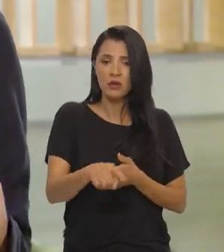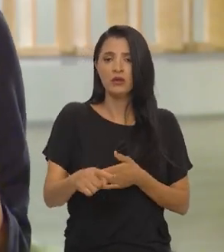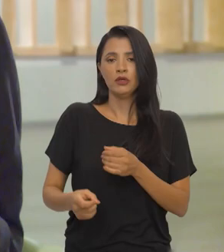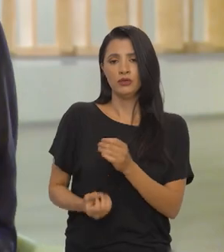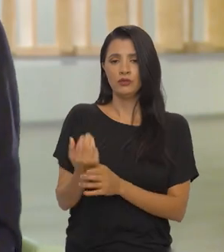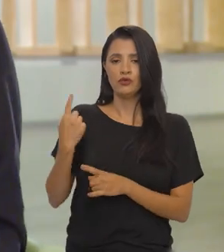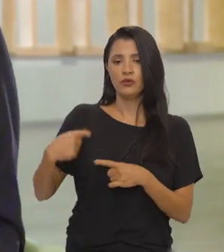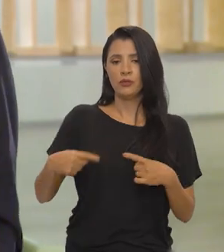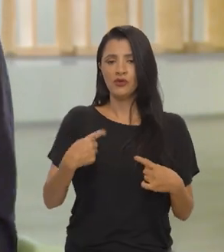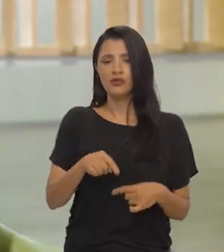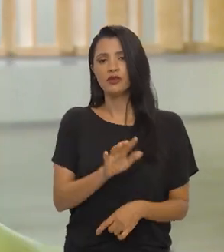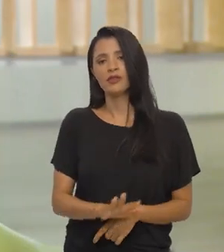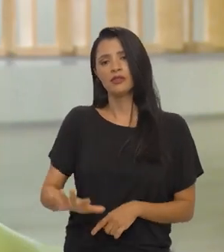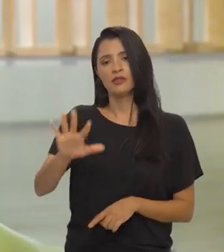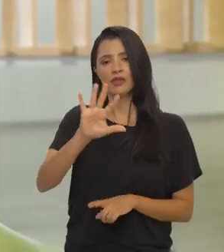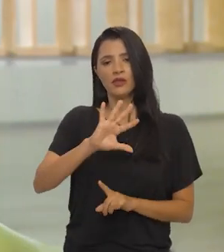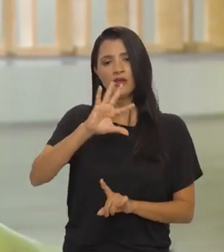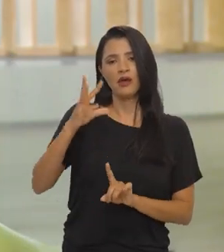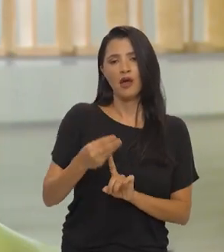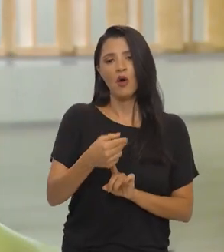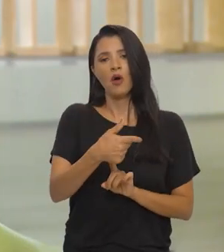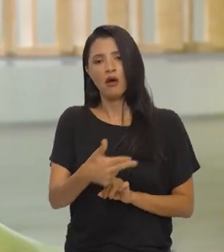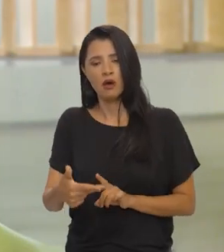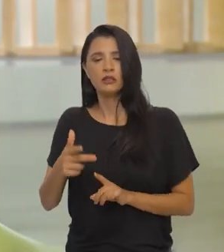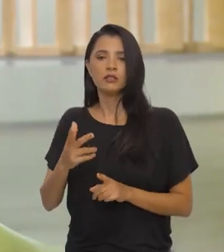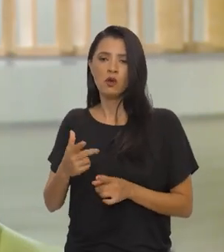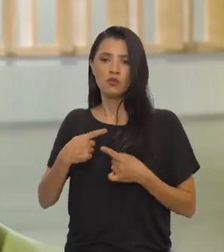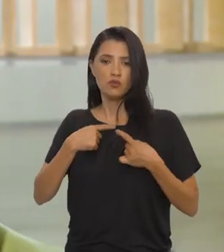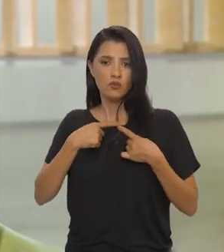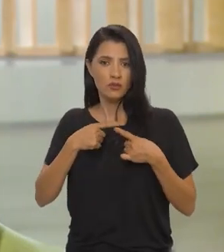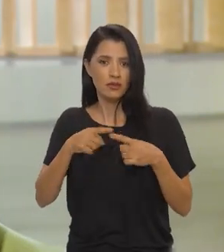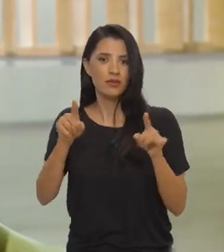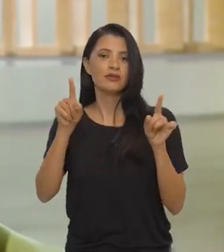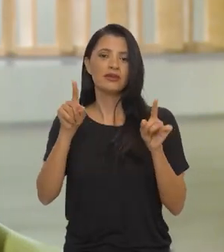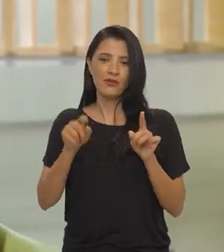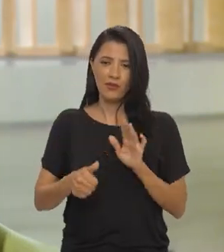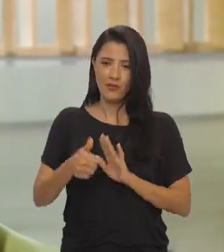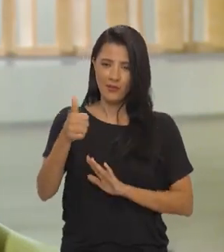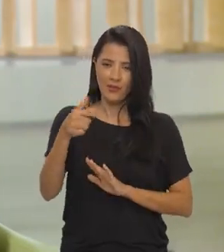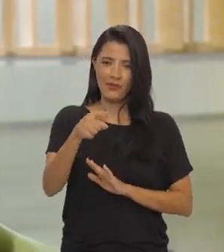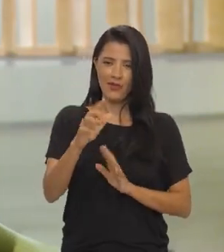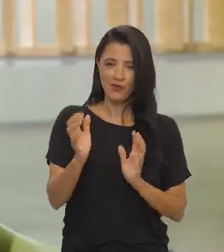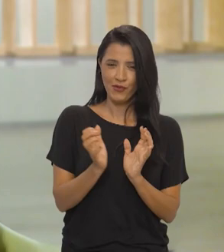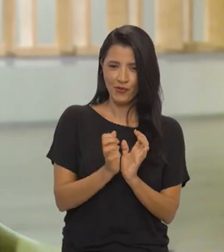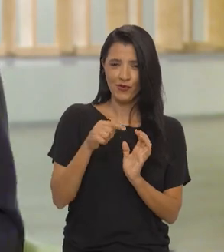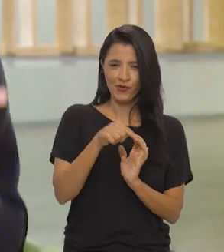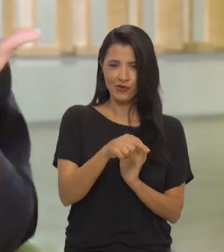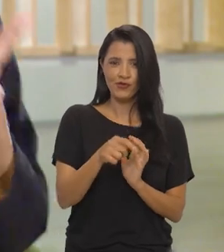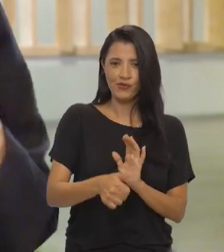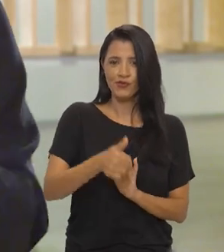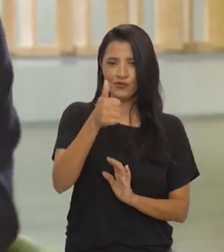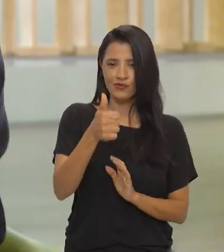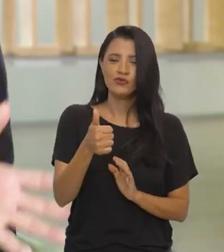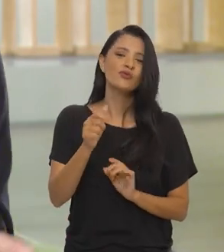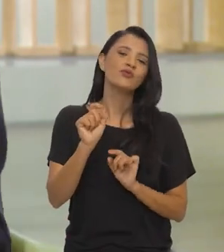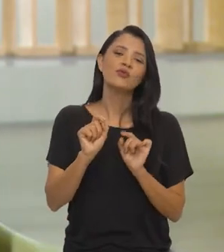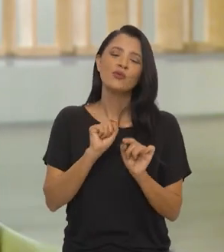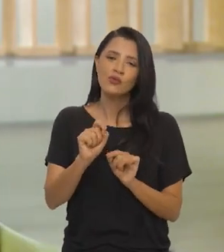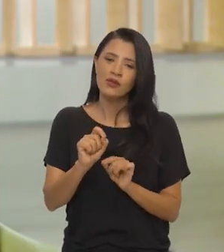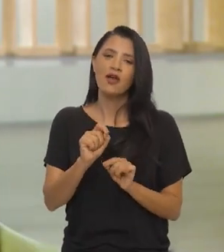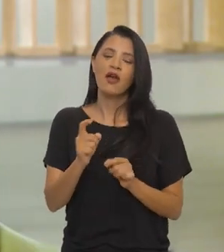construção de uma política nacional das artes. Então, lançamos logo no primeiro conjunto de